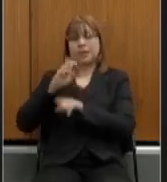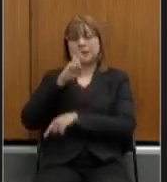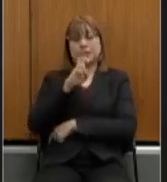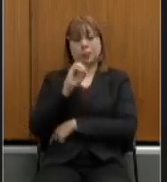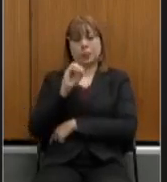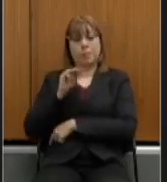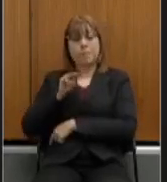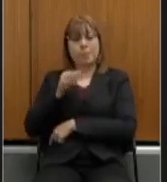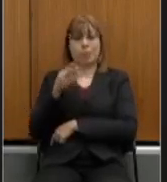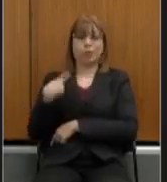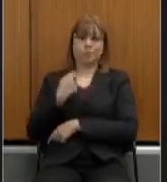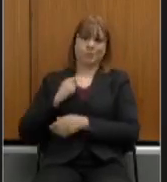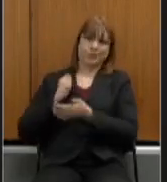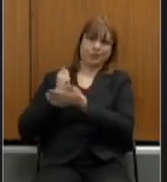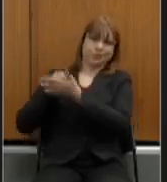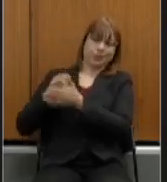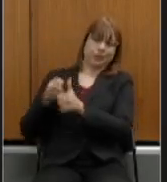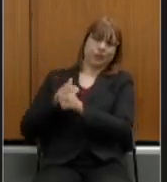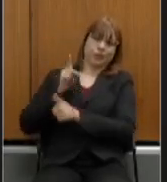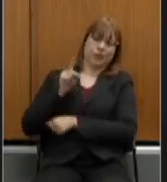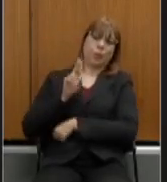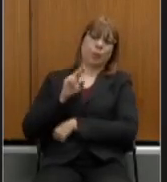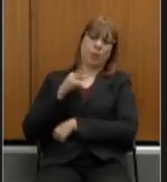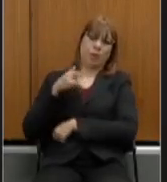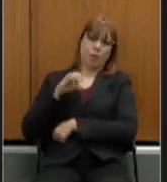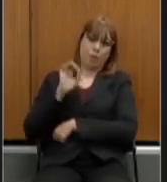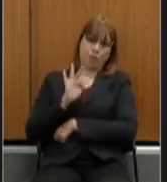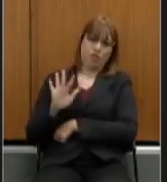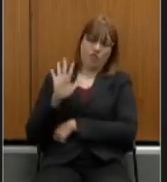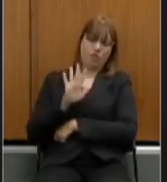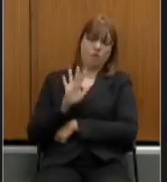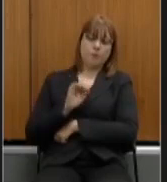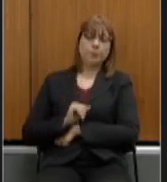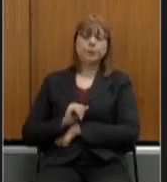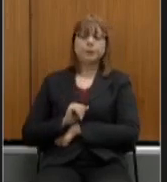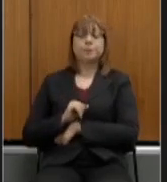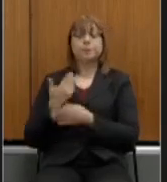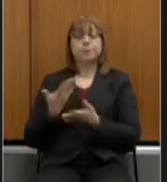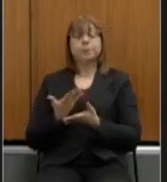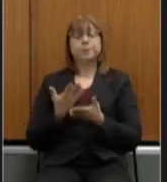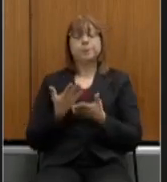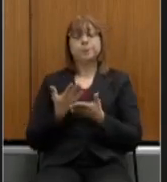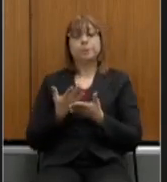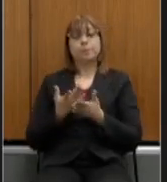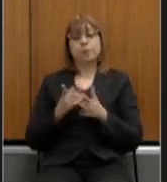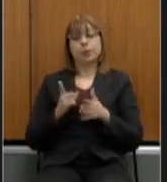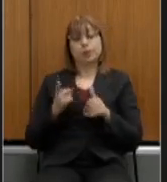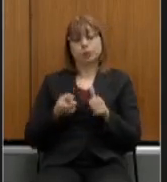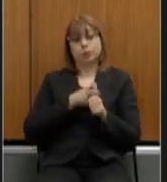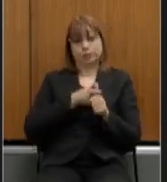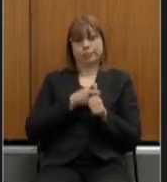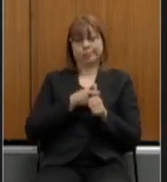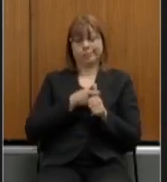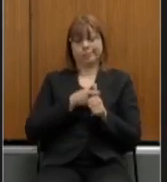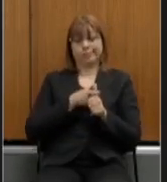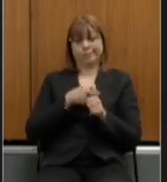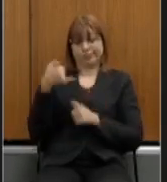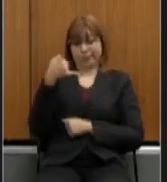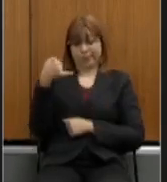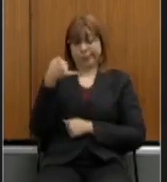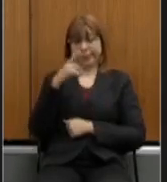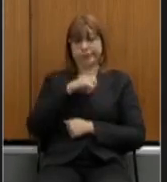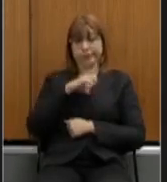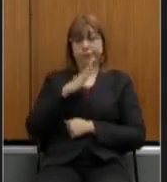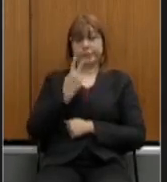de reais junto com isso um déficit previdenciário de algo em torno de 12 bilhões de reais por